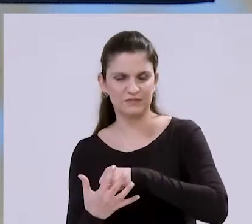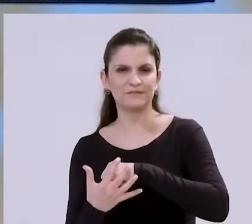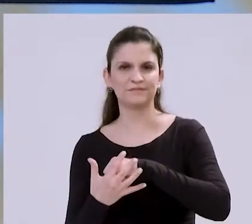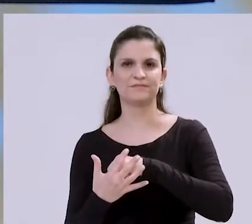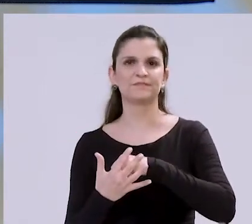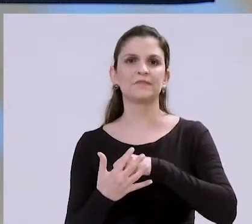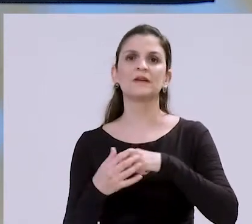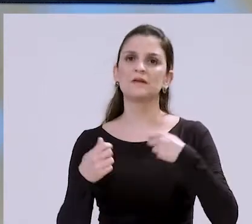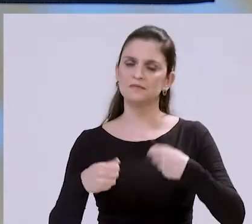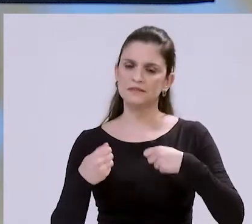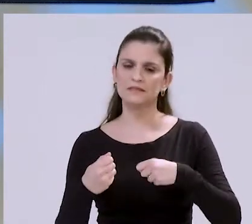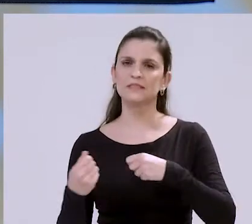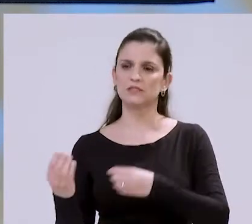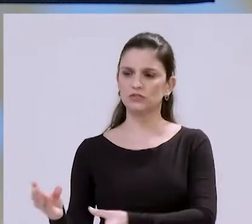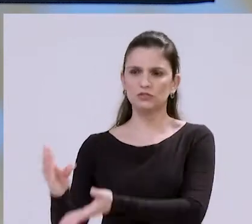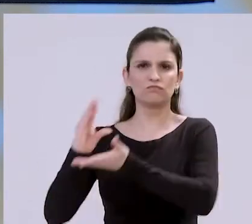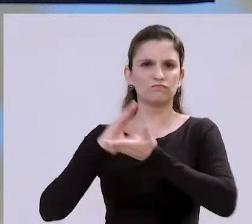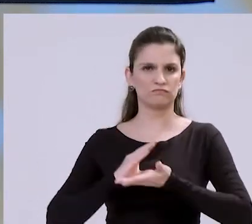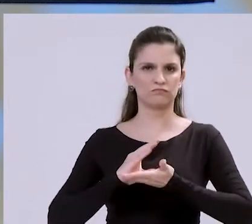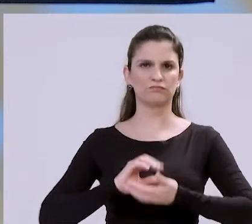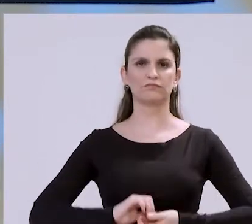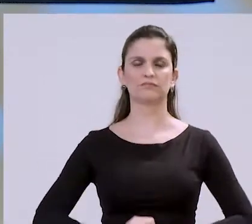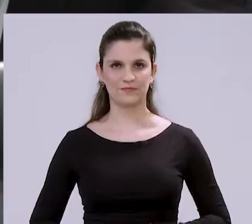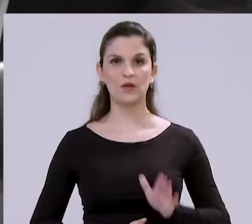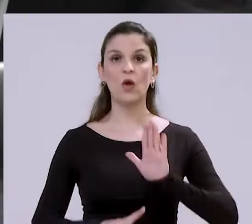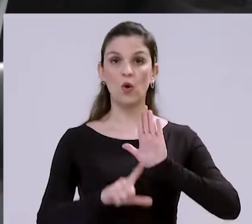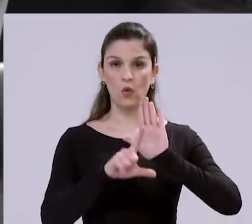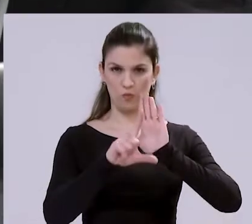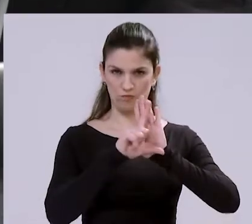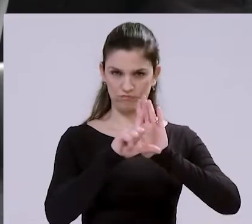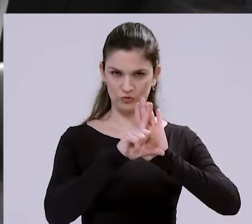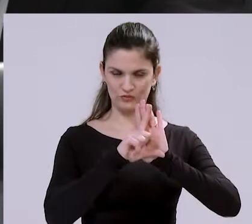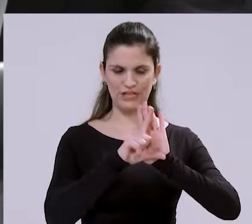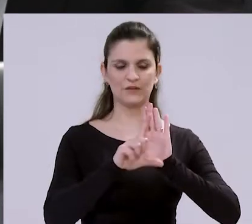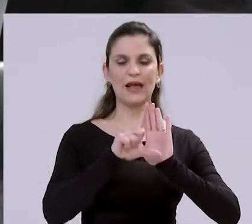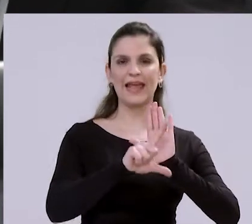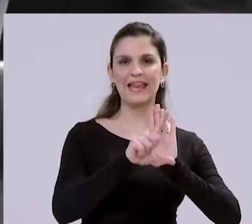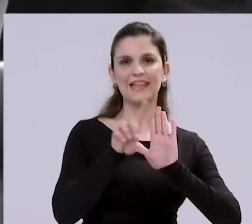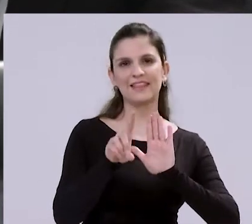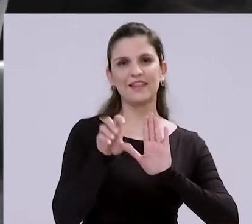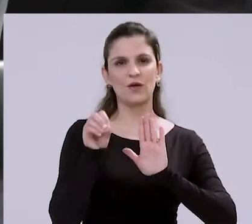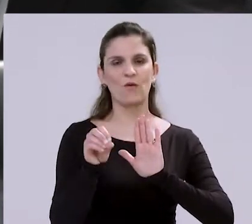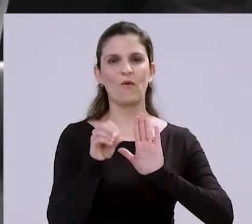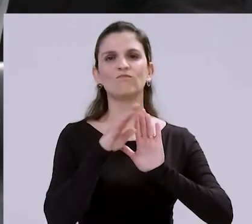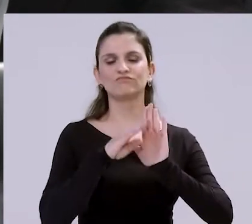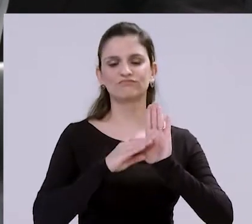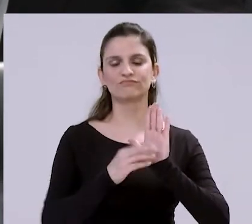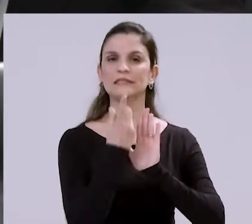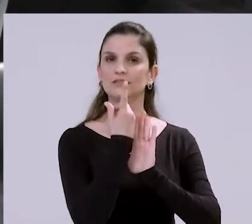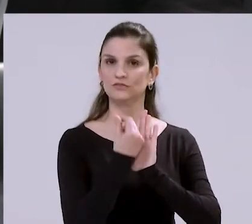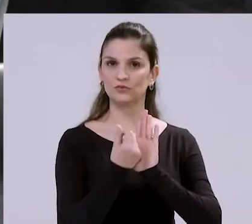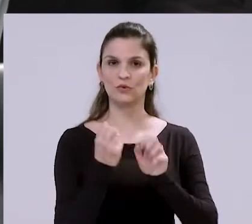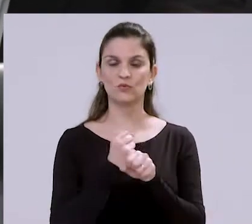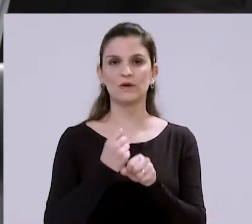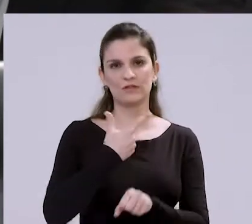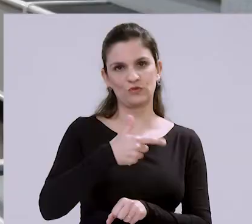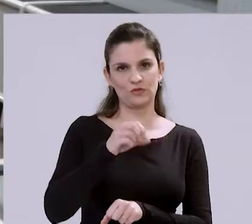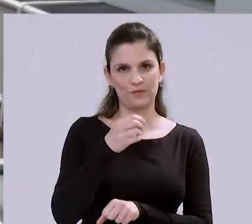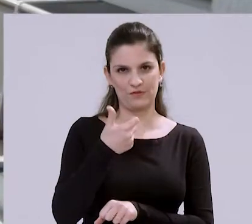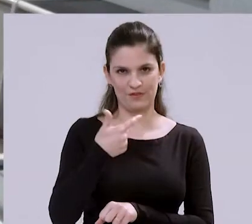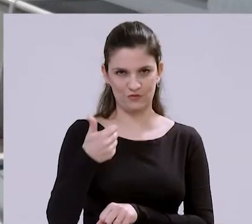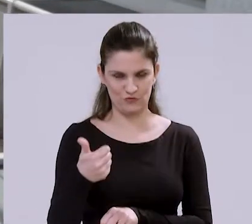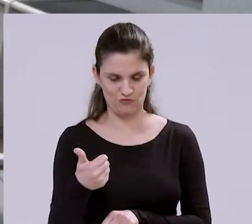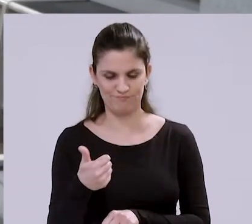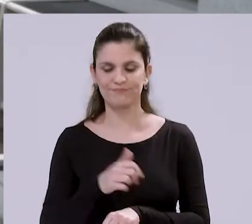os vereadores esperam a manutenção dos investimentos. O projeto de lei de diretrizes orçamentárias LDO de 2021